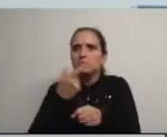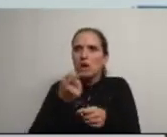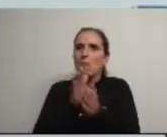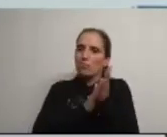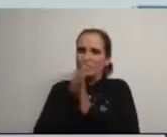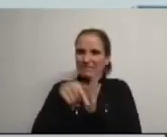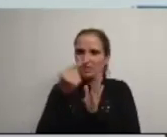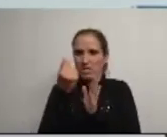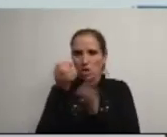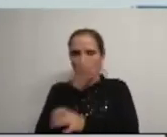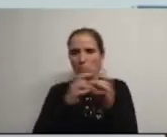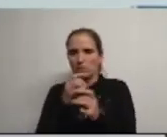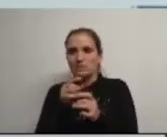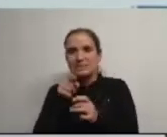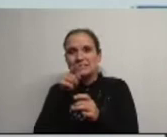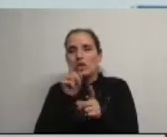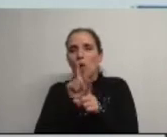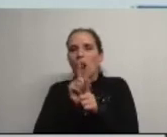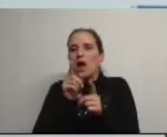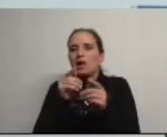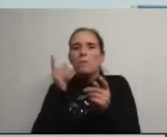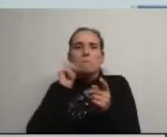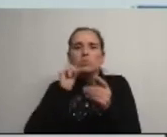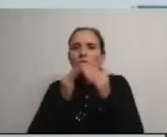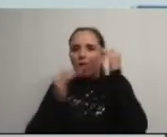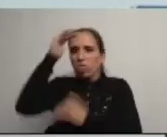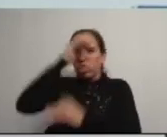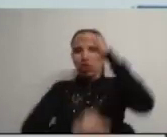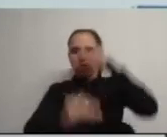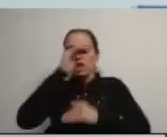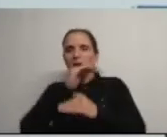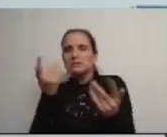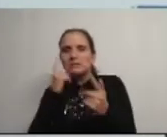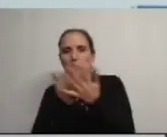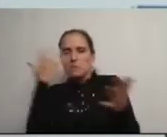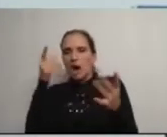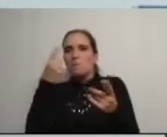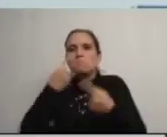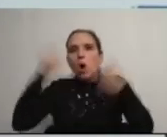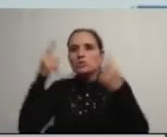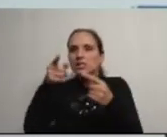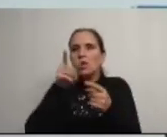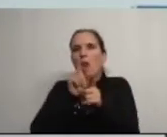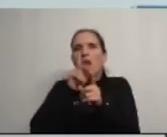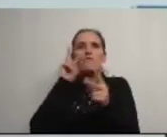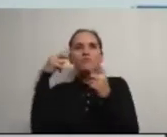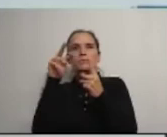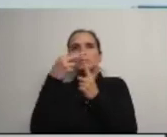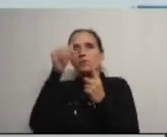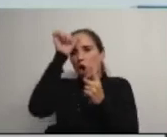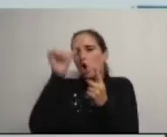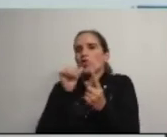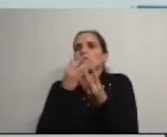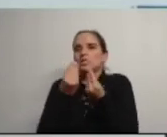fundos a esta absoluta inversão de prioridade está na origem do enorme contraste entre a tal visão corda rosa e a realidade a mesma visão